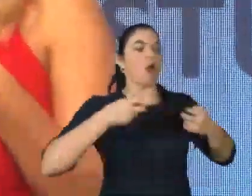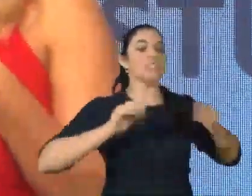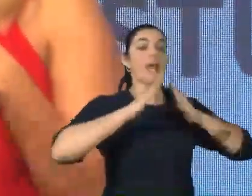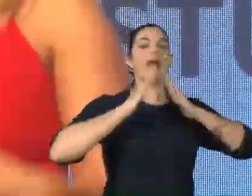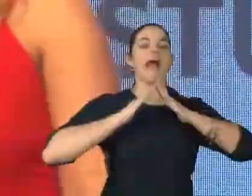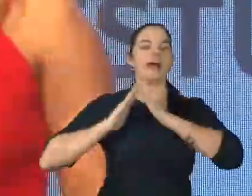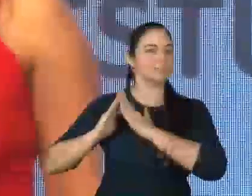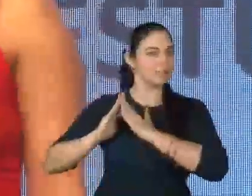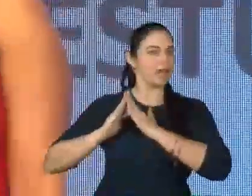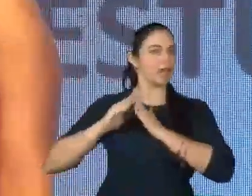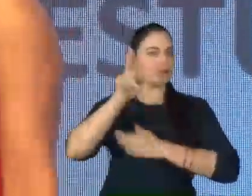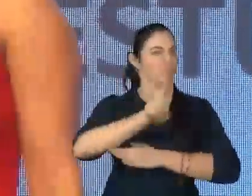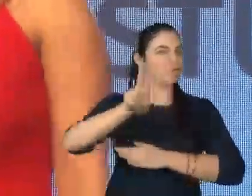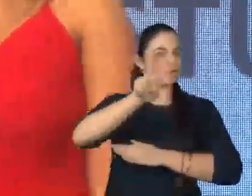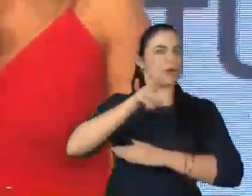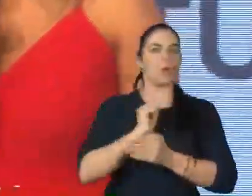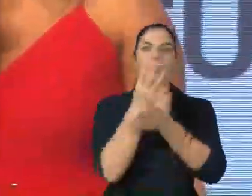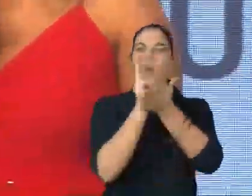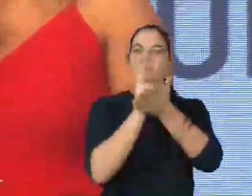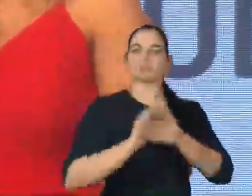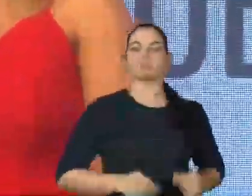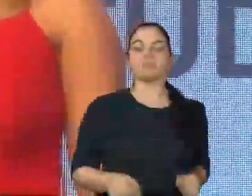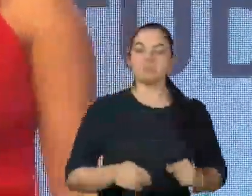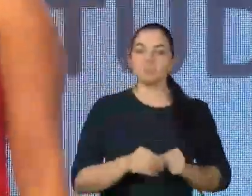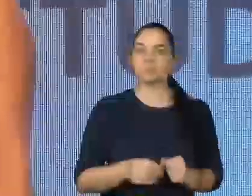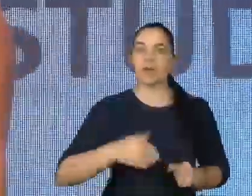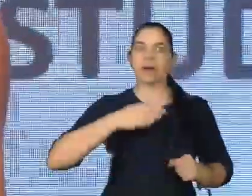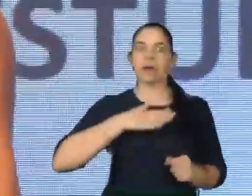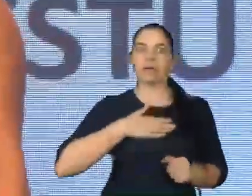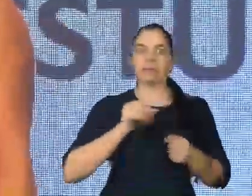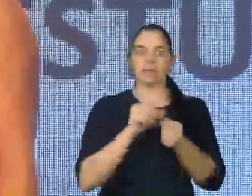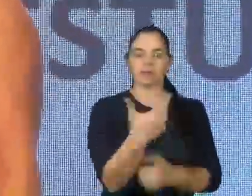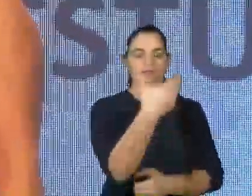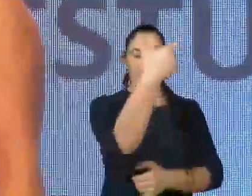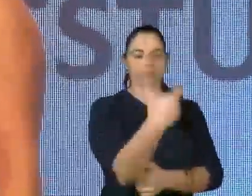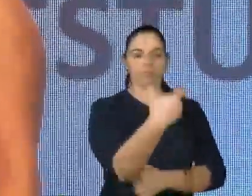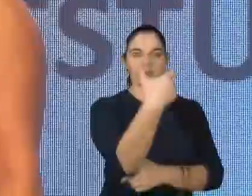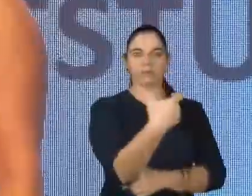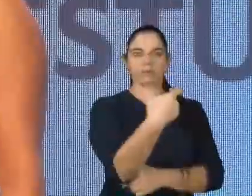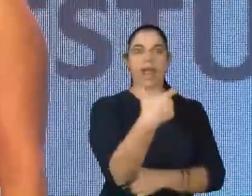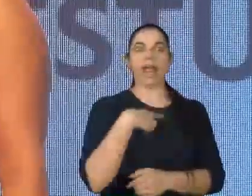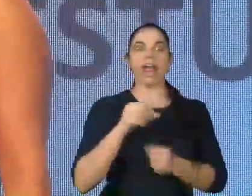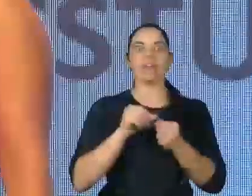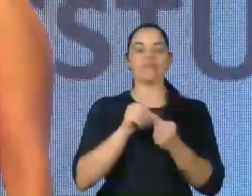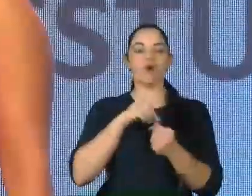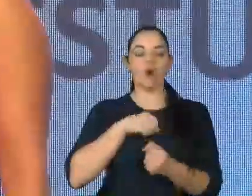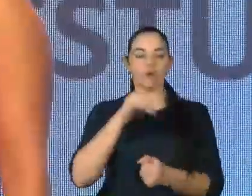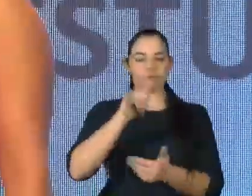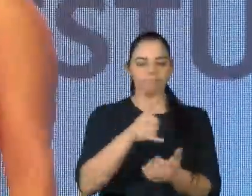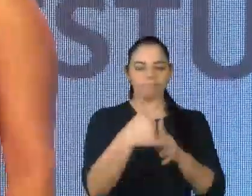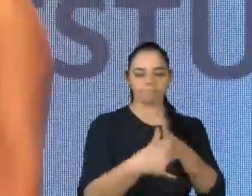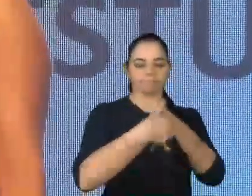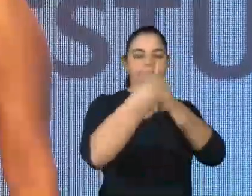casa e vou usar o meu WhatsApp, a minha câmera frontal. Eu vou ligar para a criança